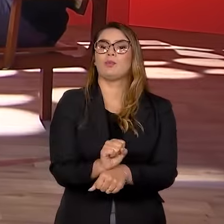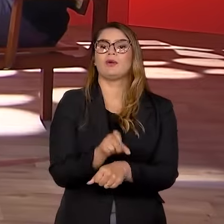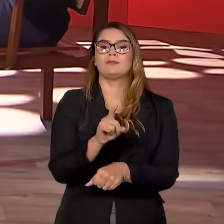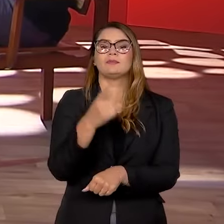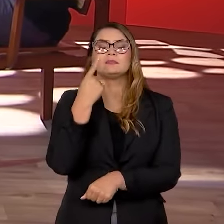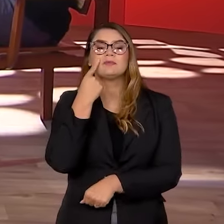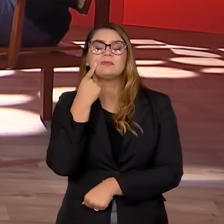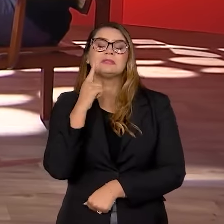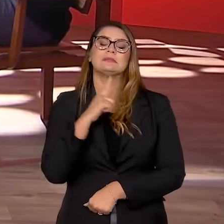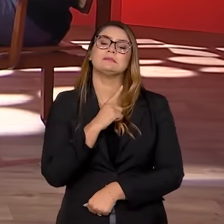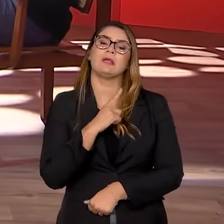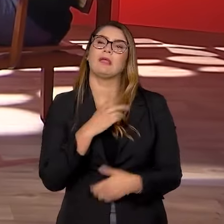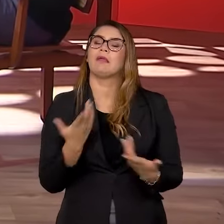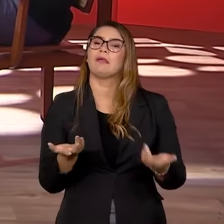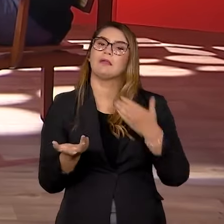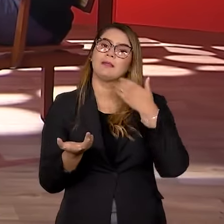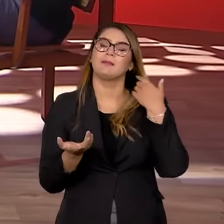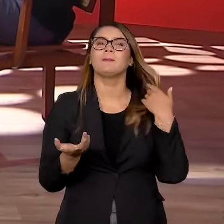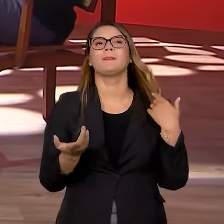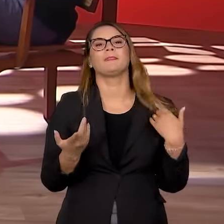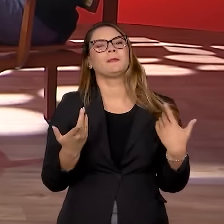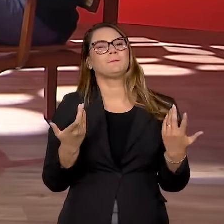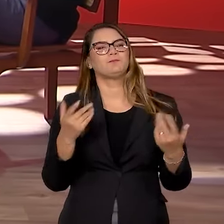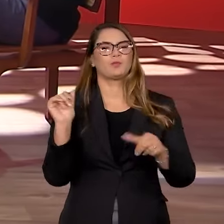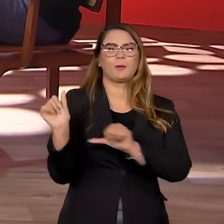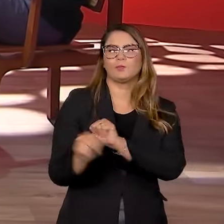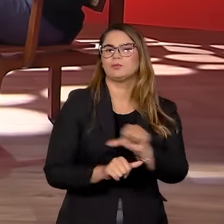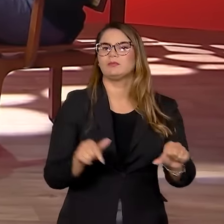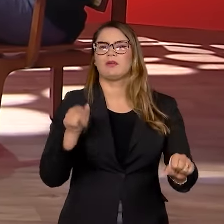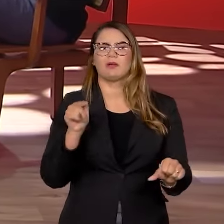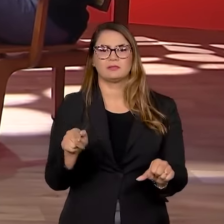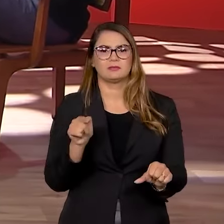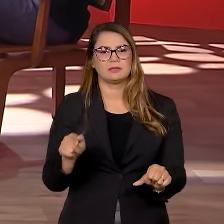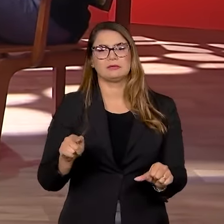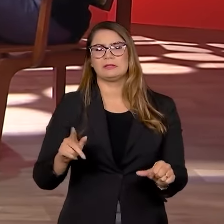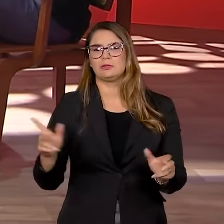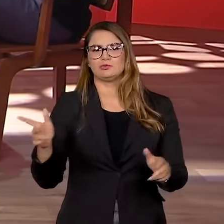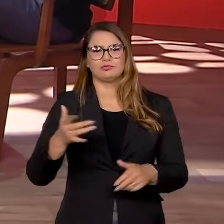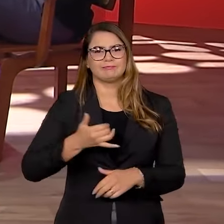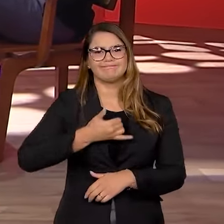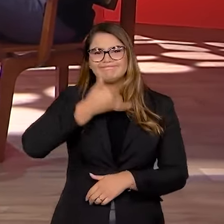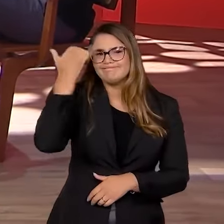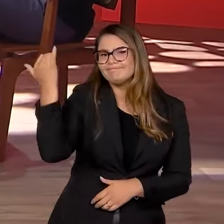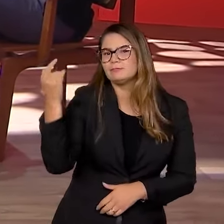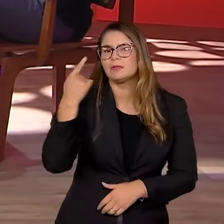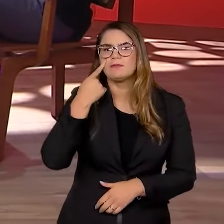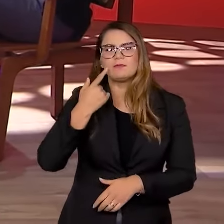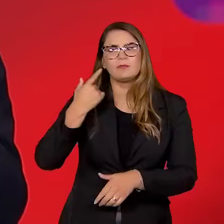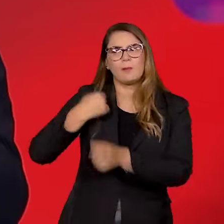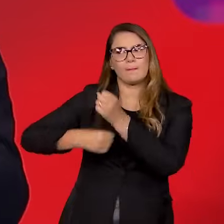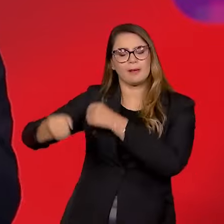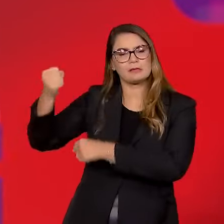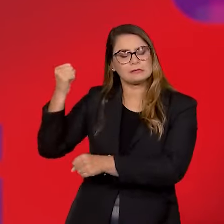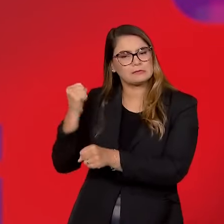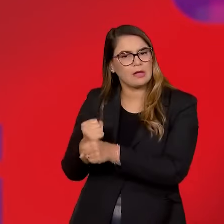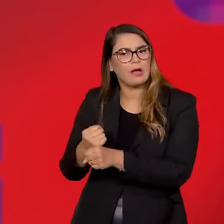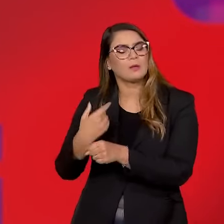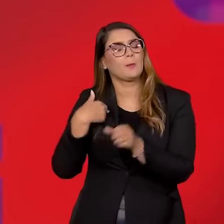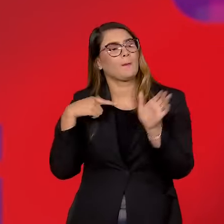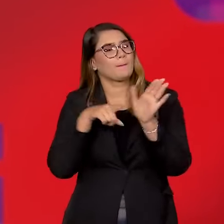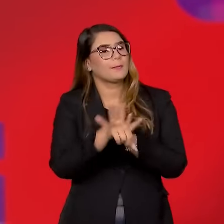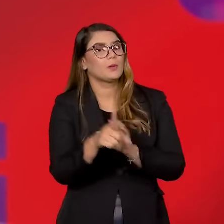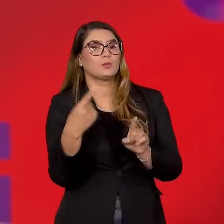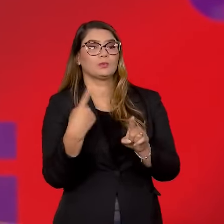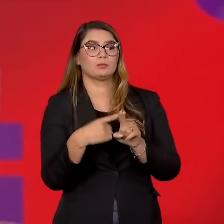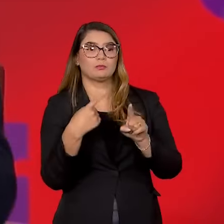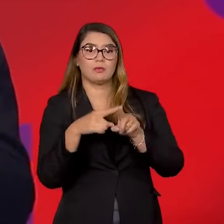que há um certo revés nessa volta, eventualmente, de abusos em relação que a gente viu no passado. Eu te pergunto isso